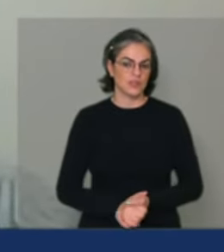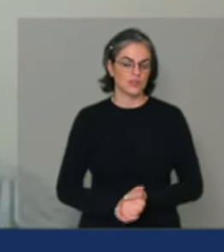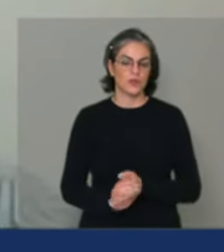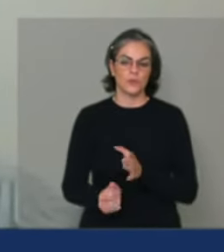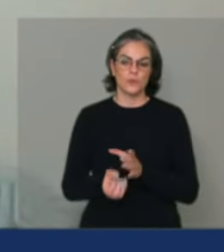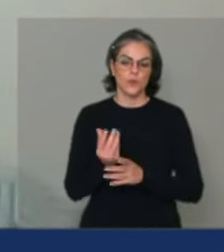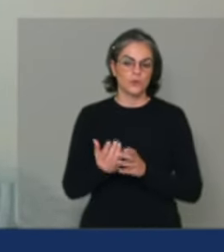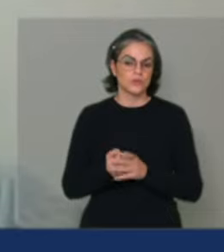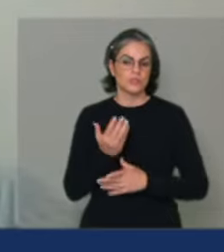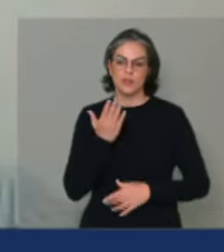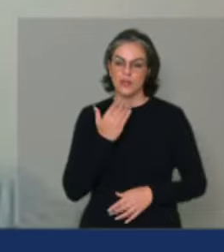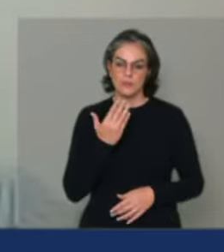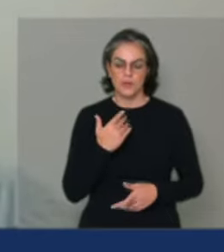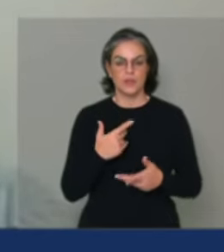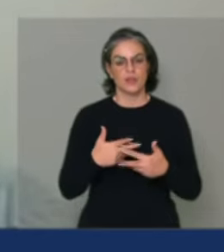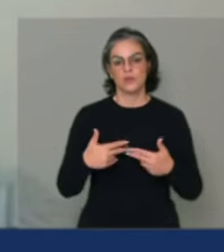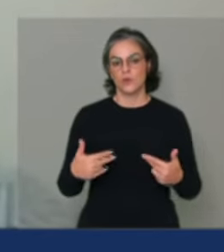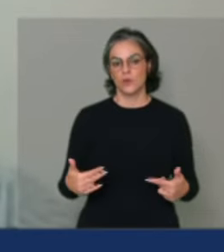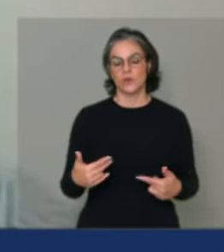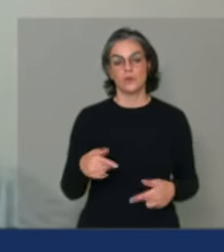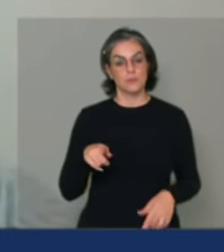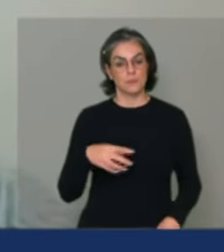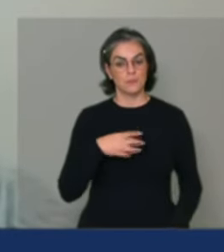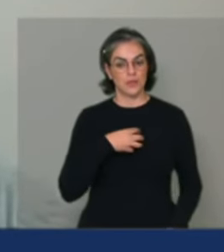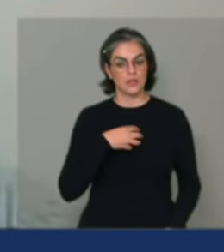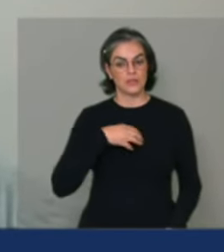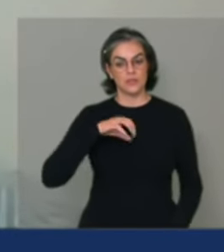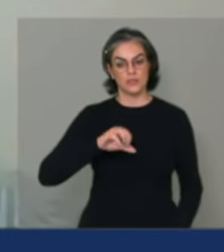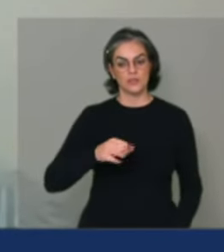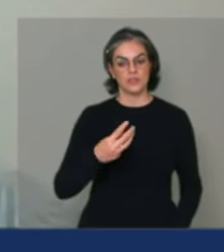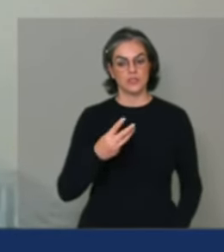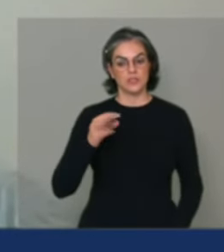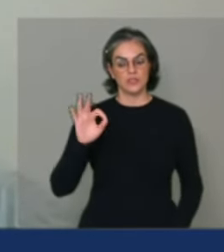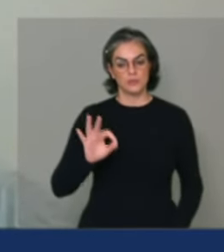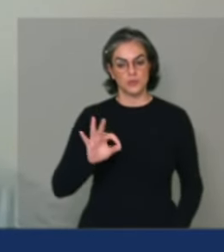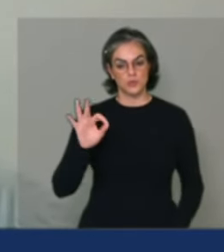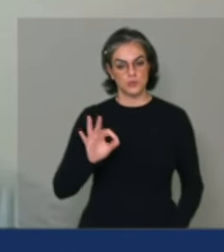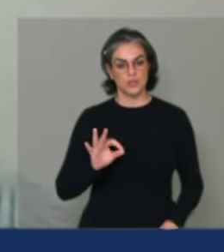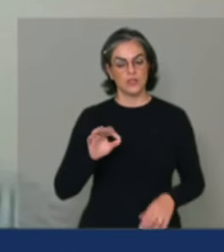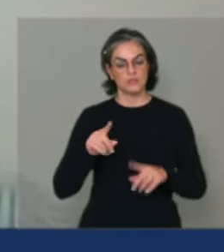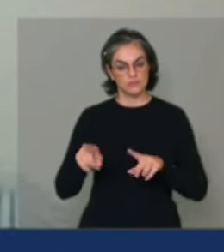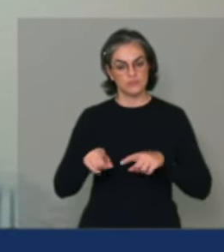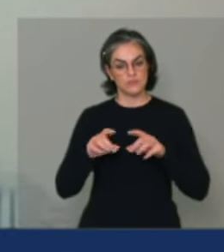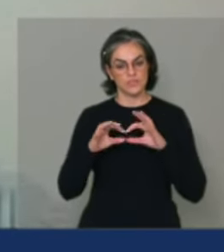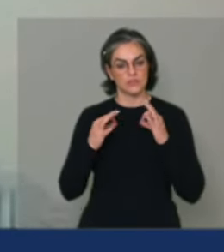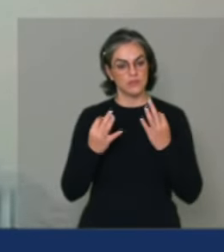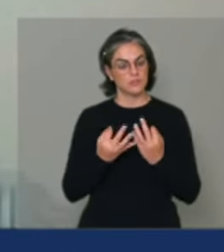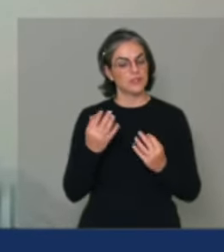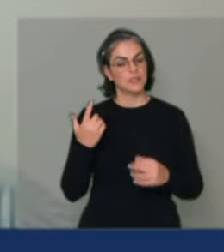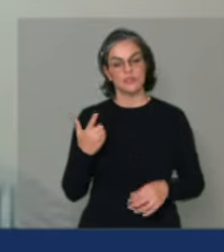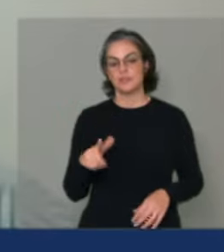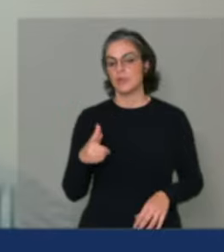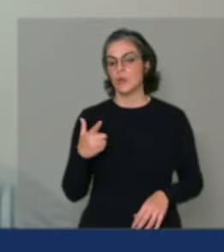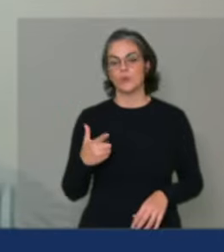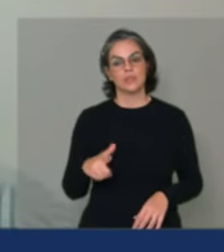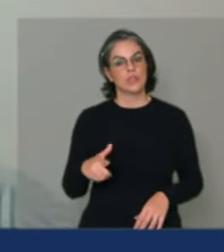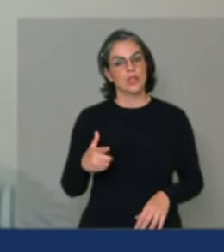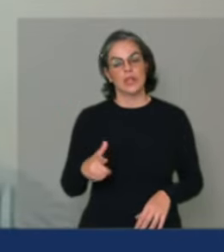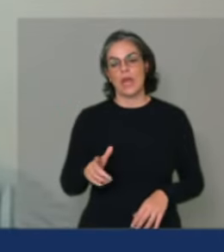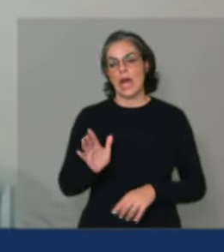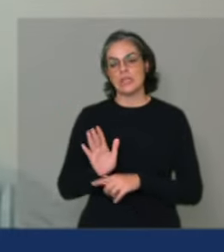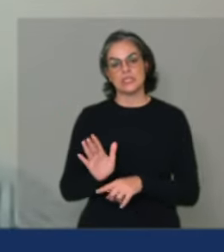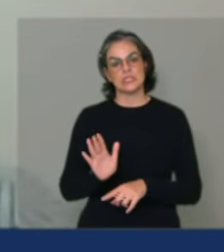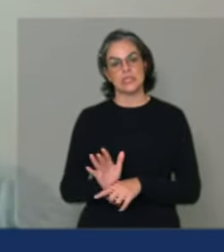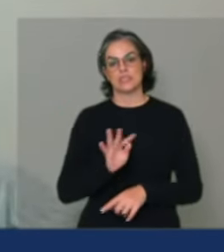também, e na Bahia, 93% dos estabelecimentos da agricultura familiar não recebem a assistência